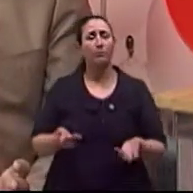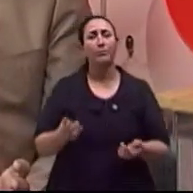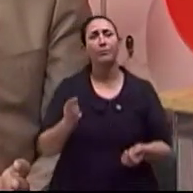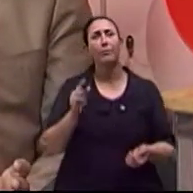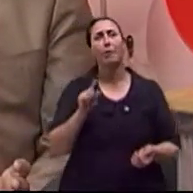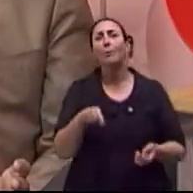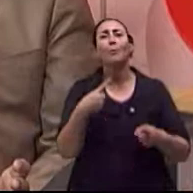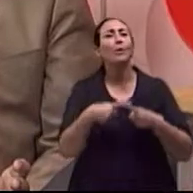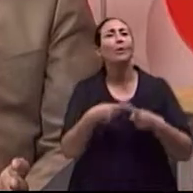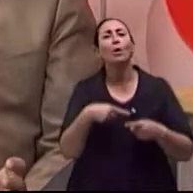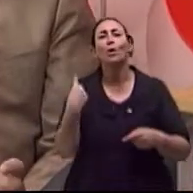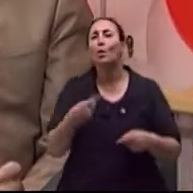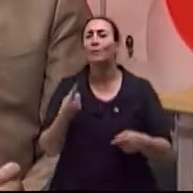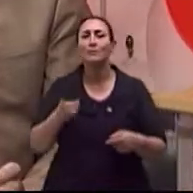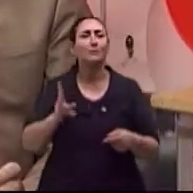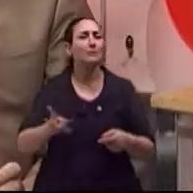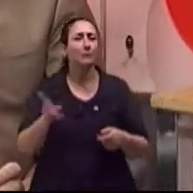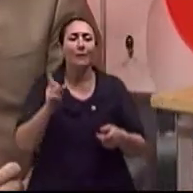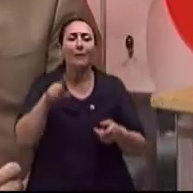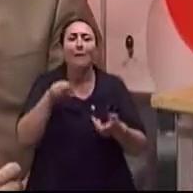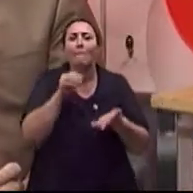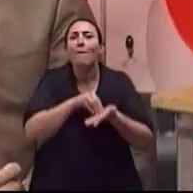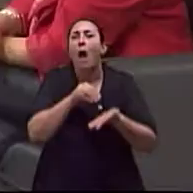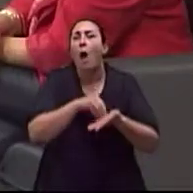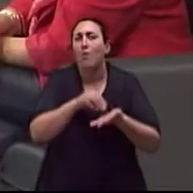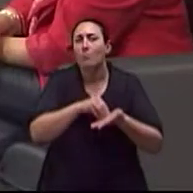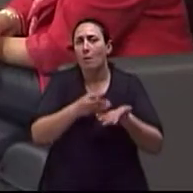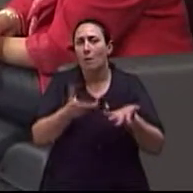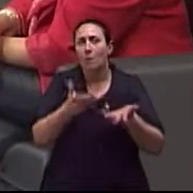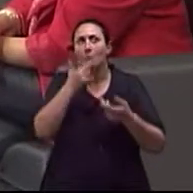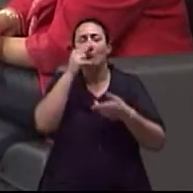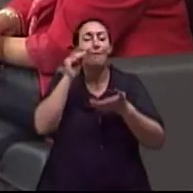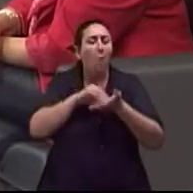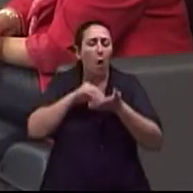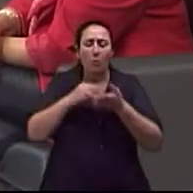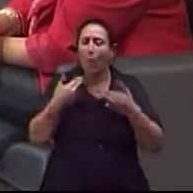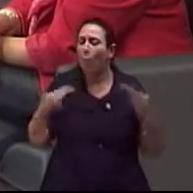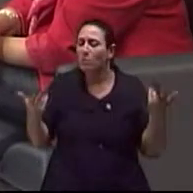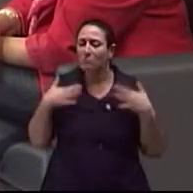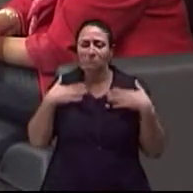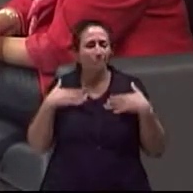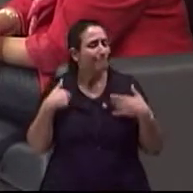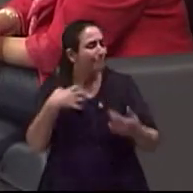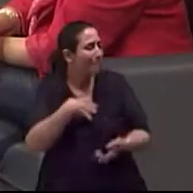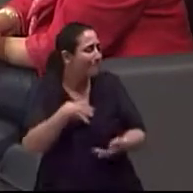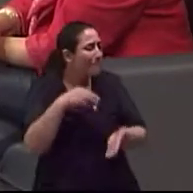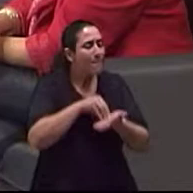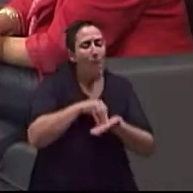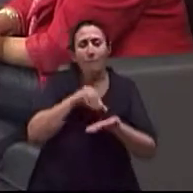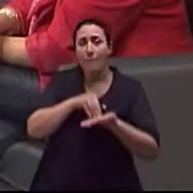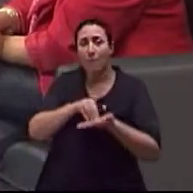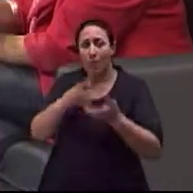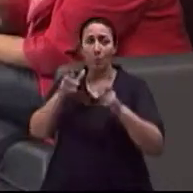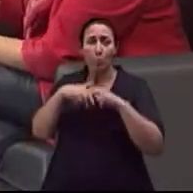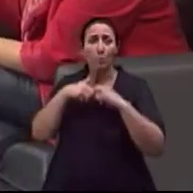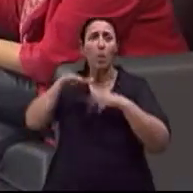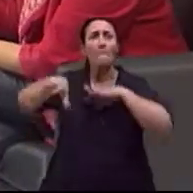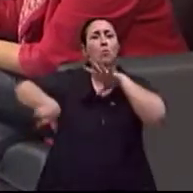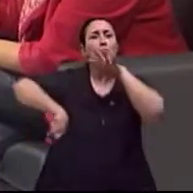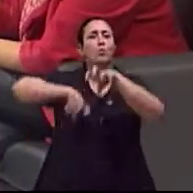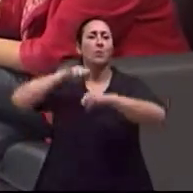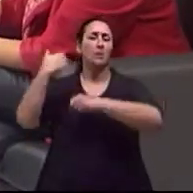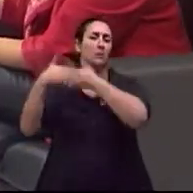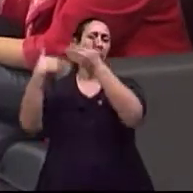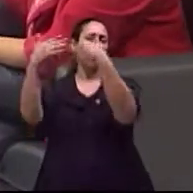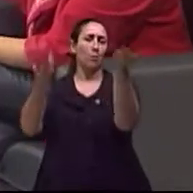nós vamos ter sempre a sensação de que nos falta algo Que a gente está incompleto Exato E graças a isso nós buscamos o nosso crescimento Tá, mas não é